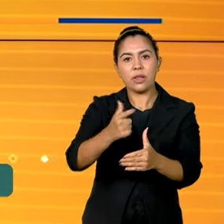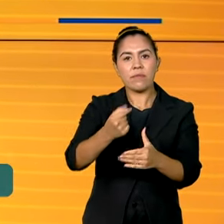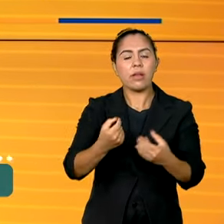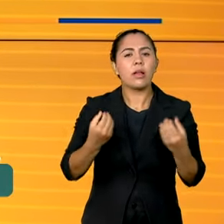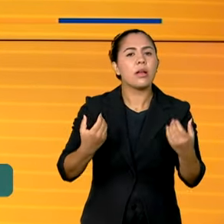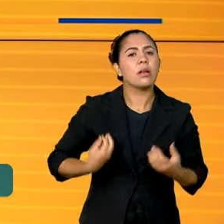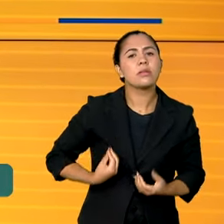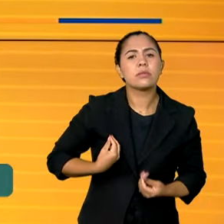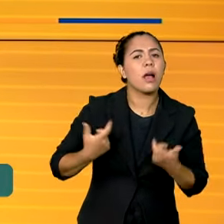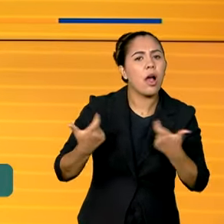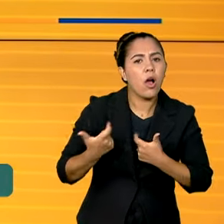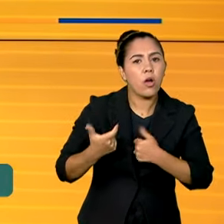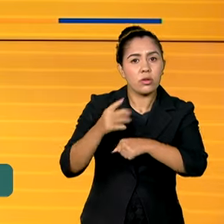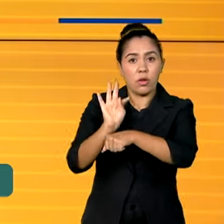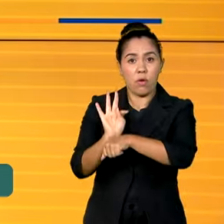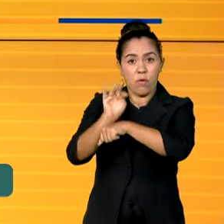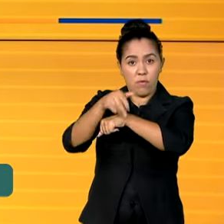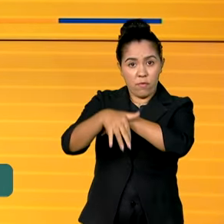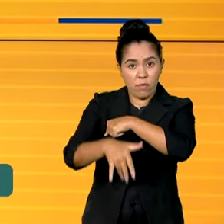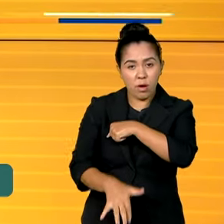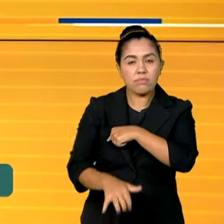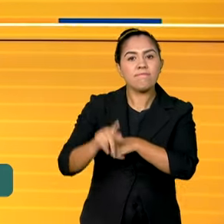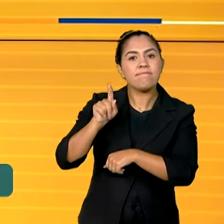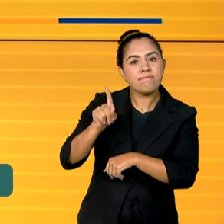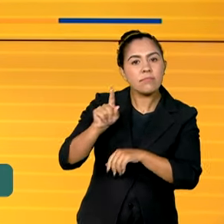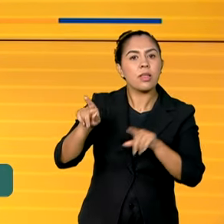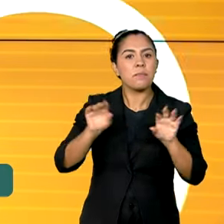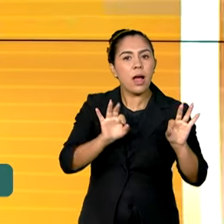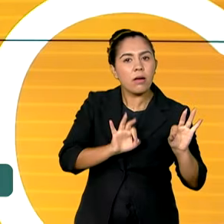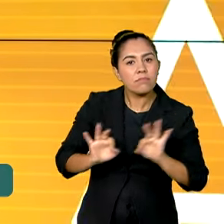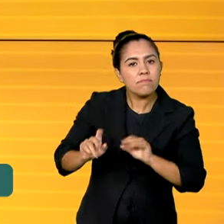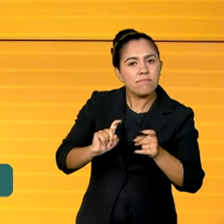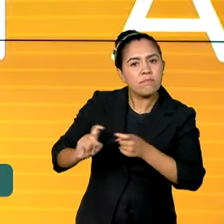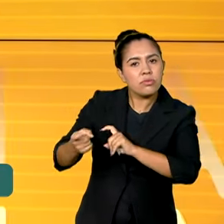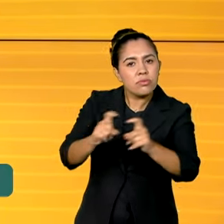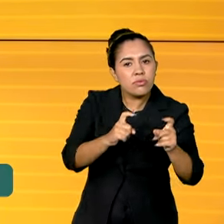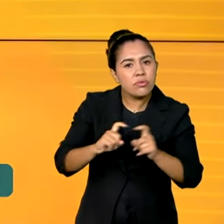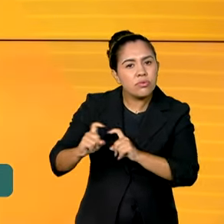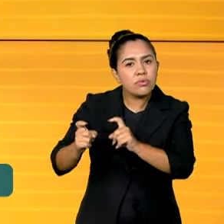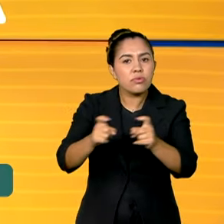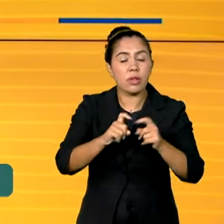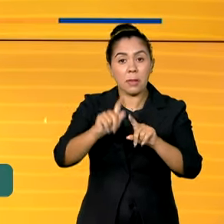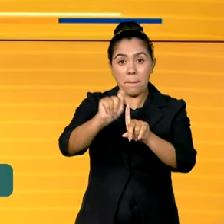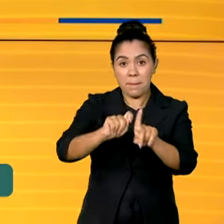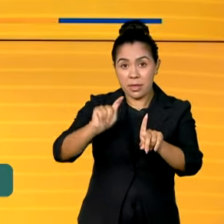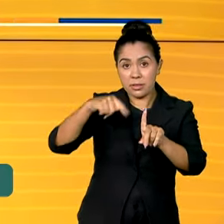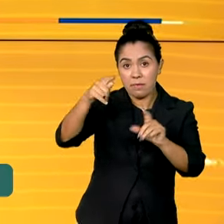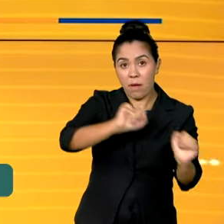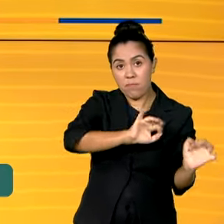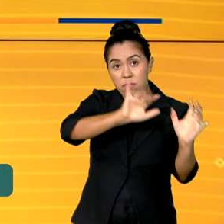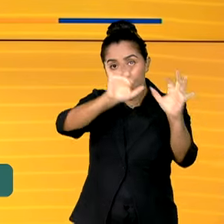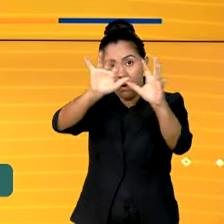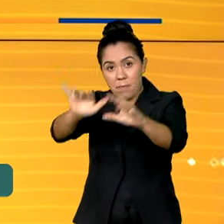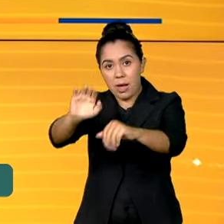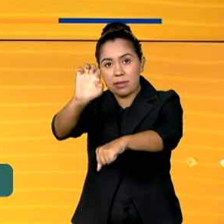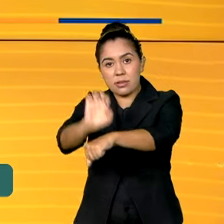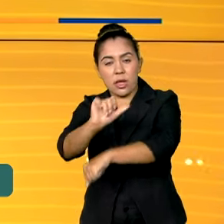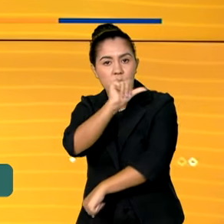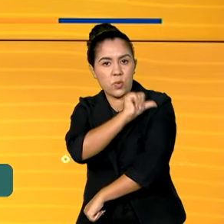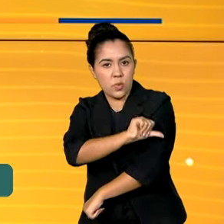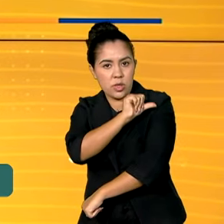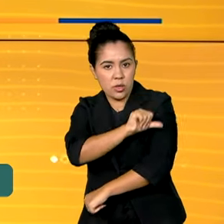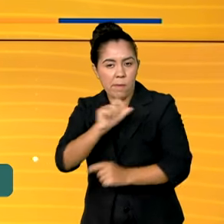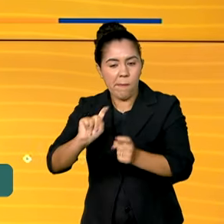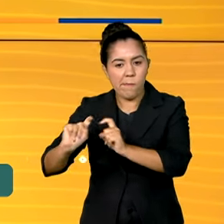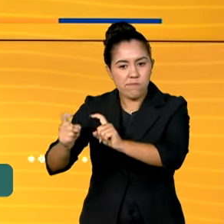para fechar as propostas que vão ser levadas aos líderes mundiais que no mês que vem se reúnem no Rio de Janeiro para o encontro de cúpula do